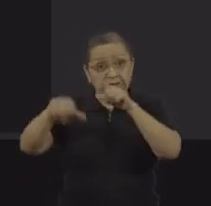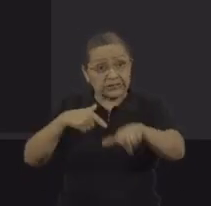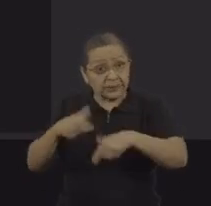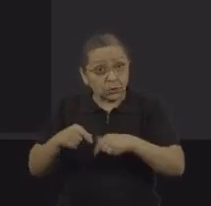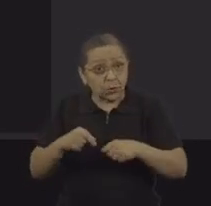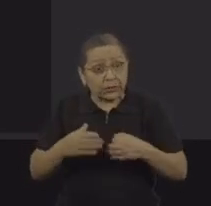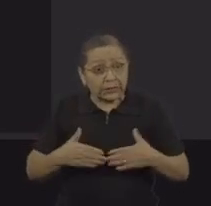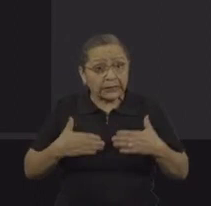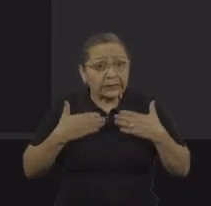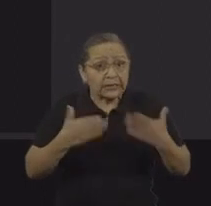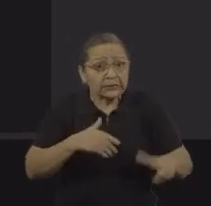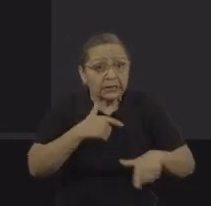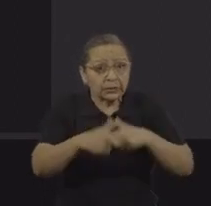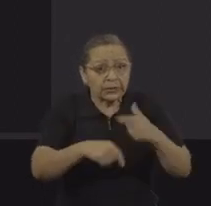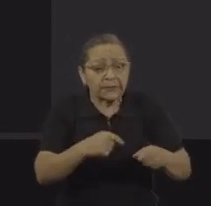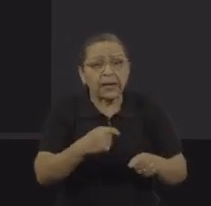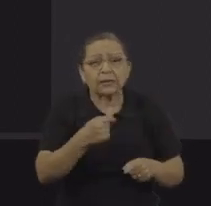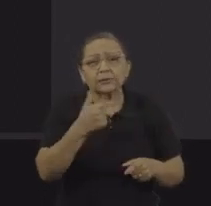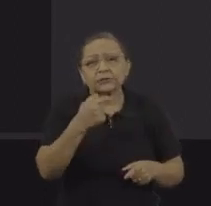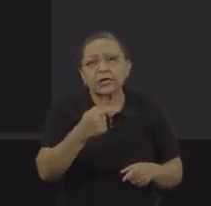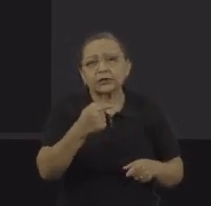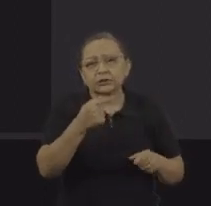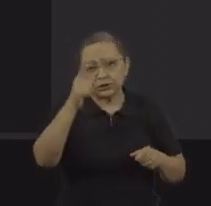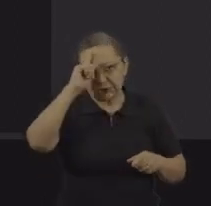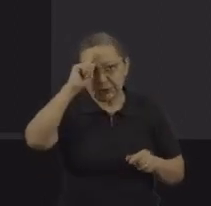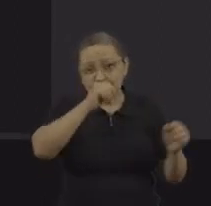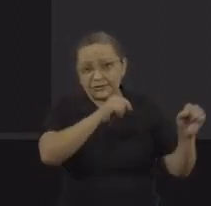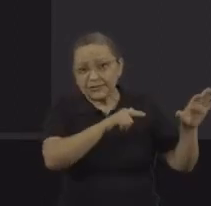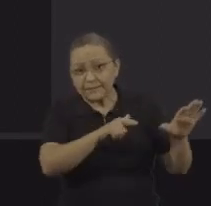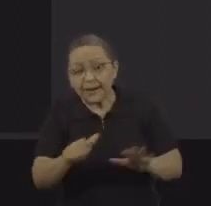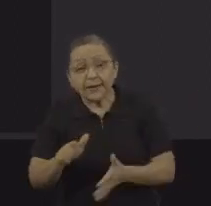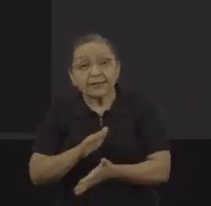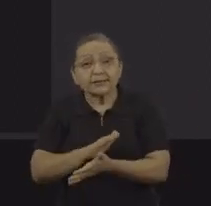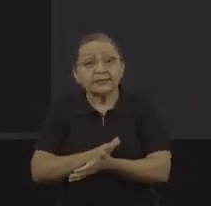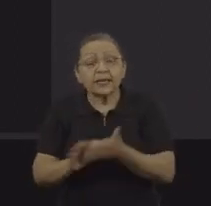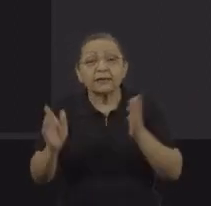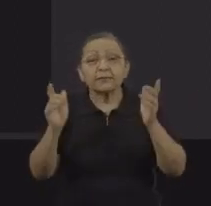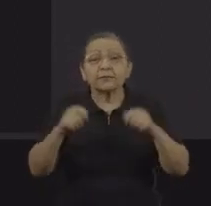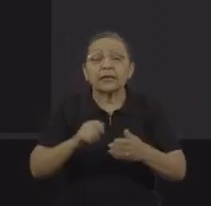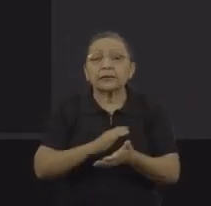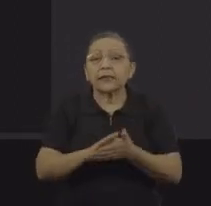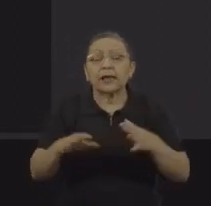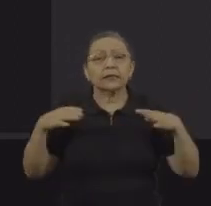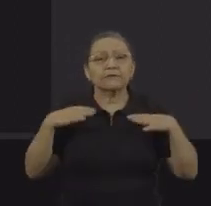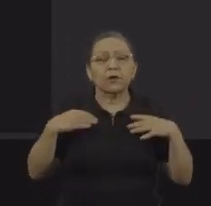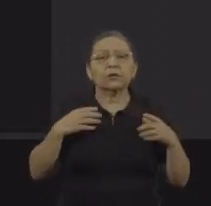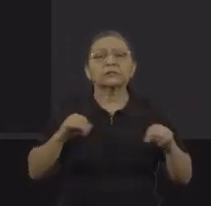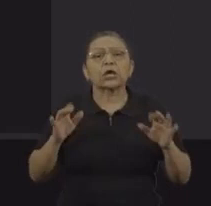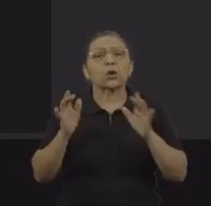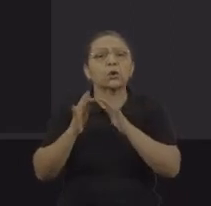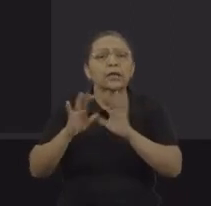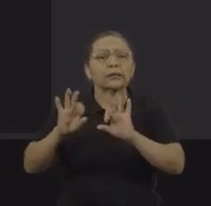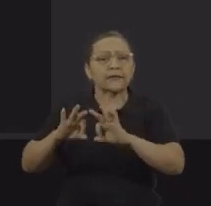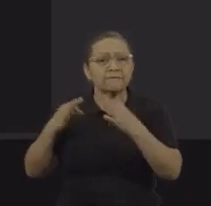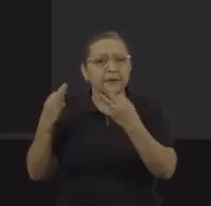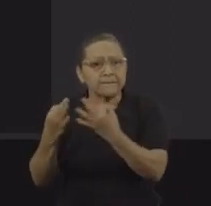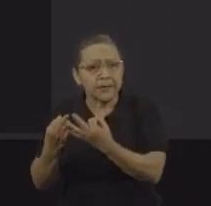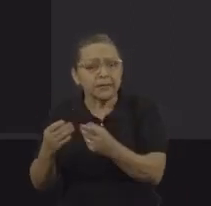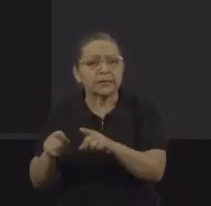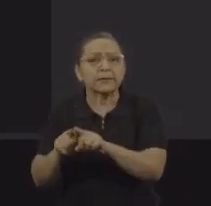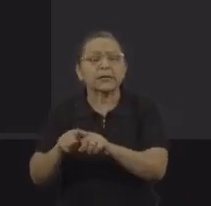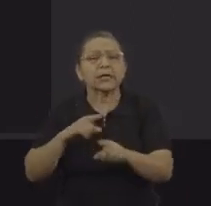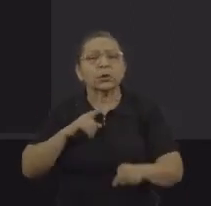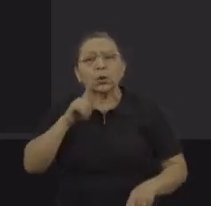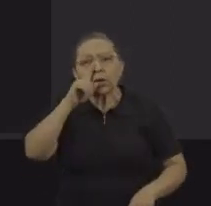trabalho sete vezes por semana, sem possibilidade de ter uma vida social e familiar, correndo aí